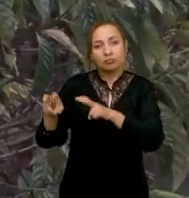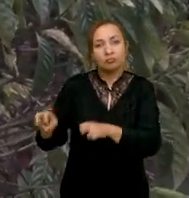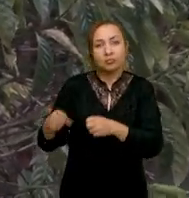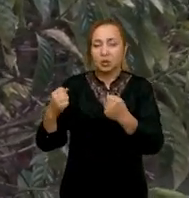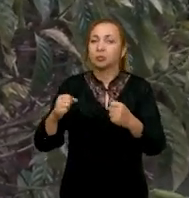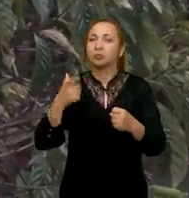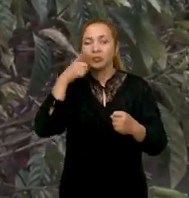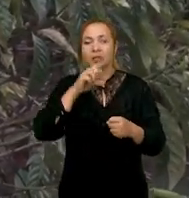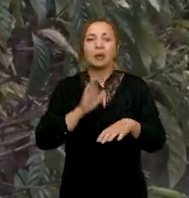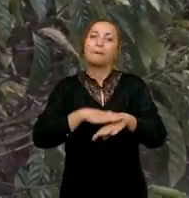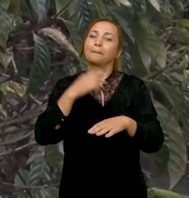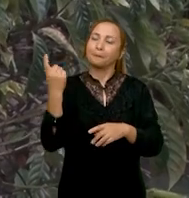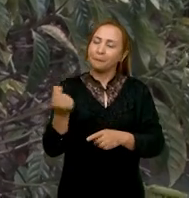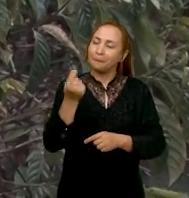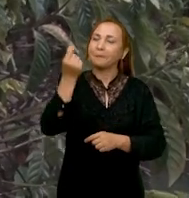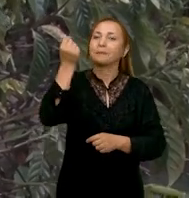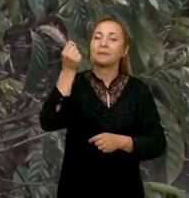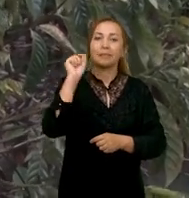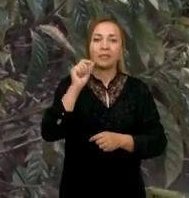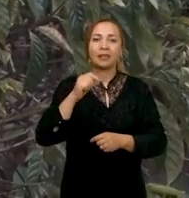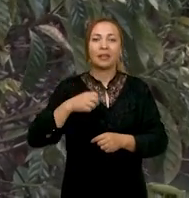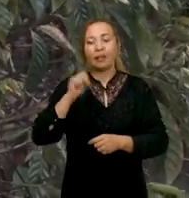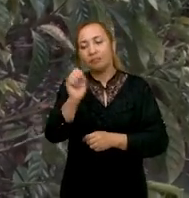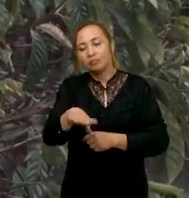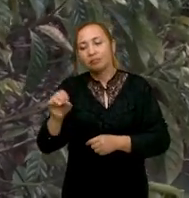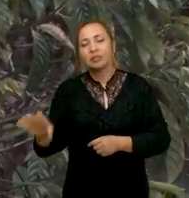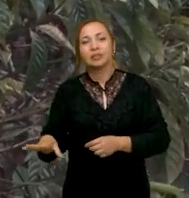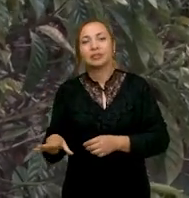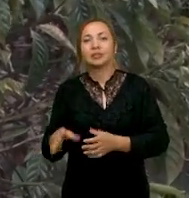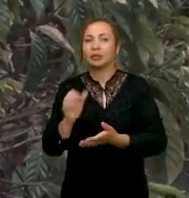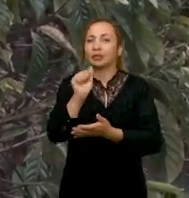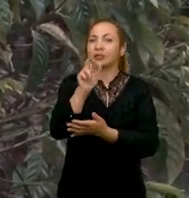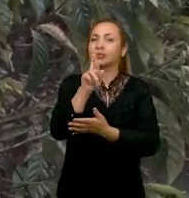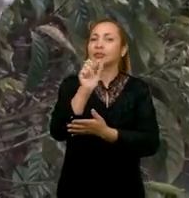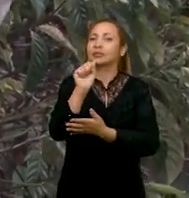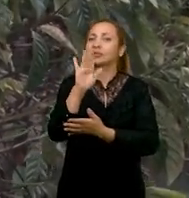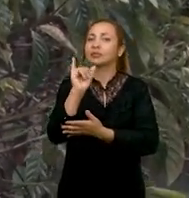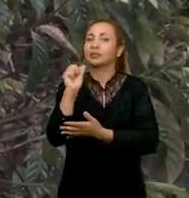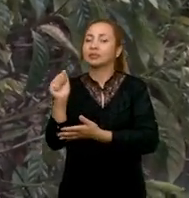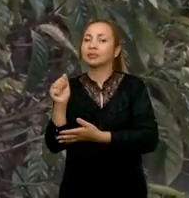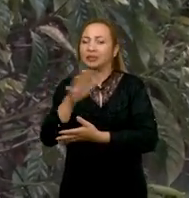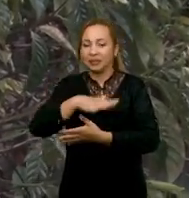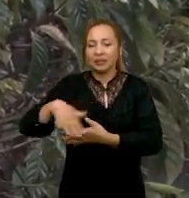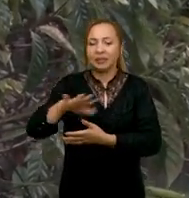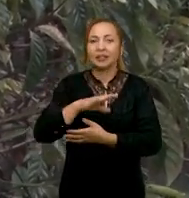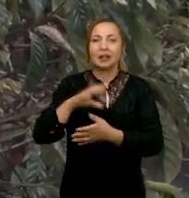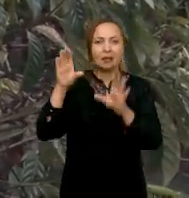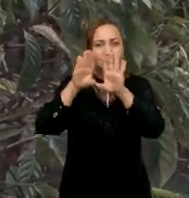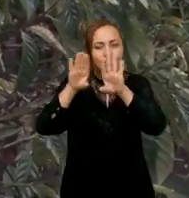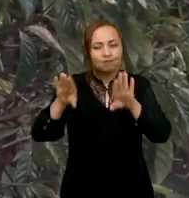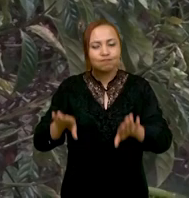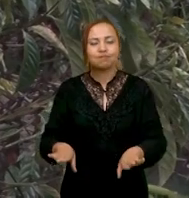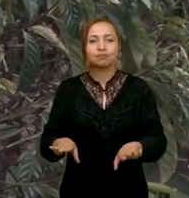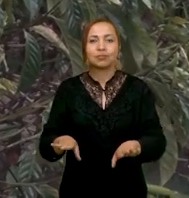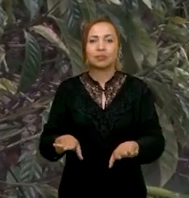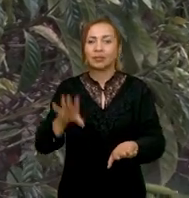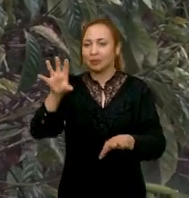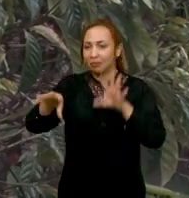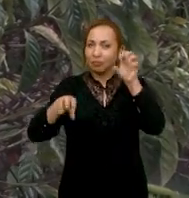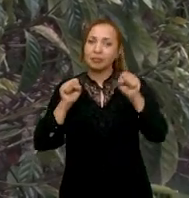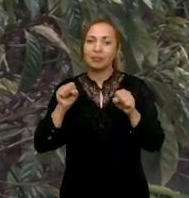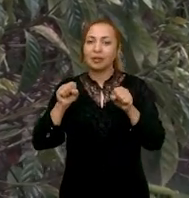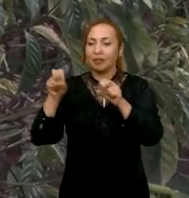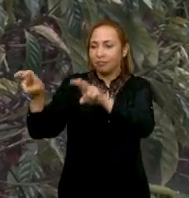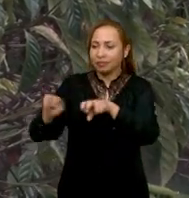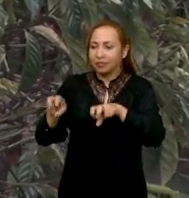ele pode ganhar muito mais dinheiro do que ele está plantando o arábica nessa área baixa. Então, ele pega a fazenda, as áreas